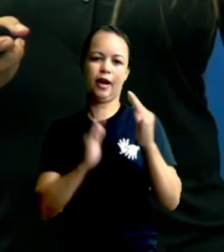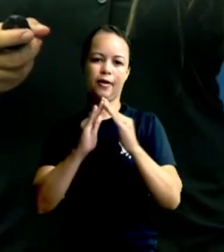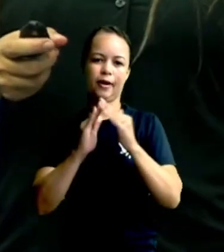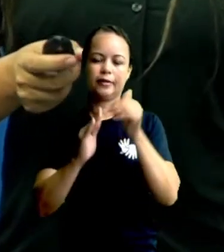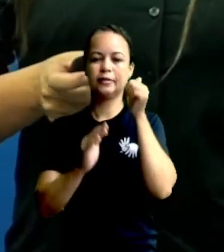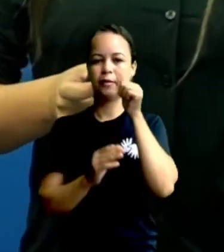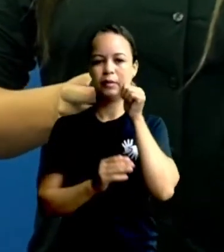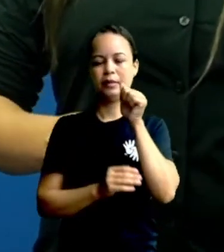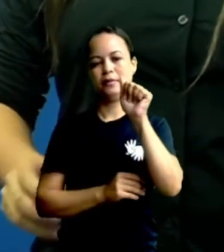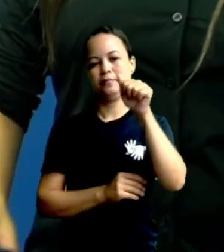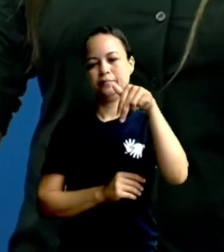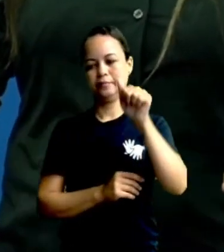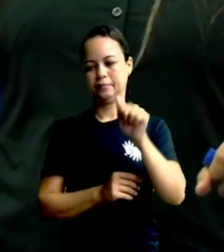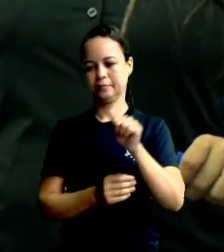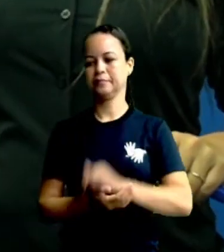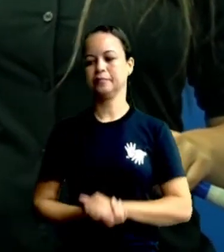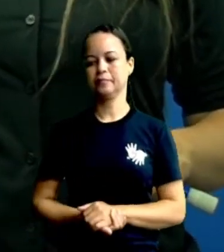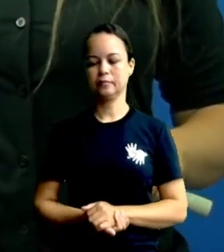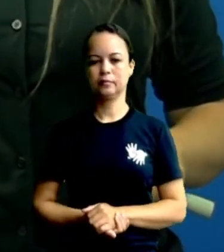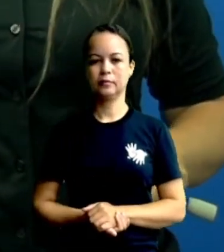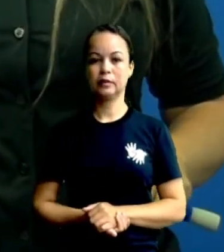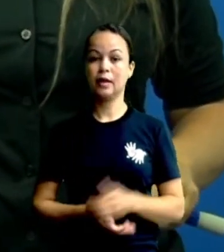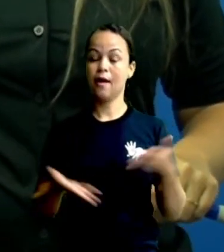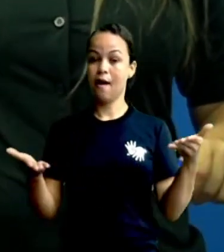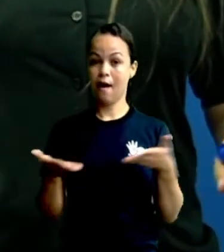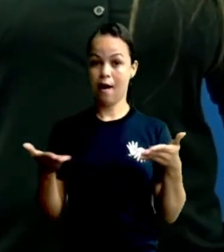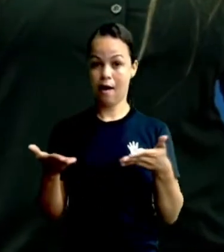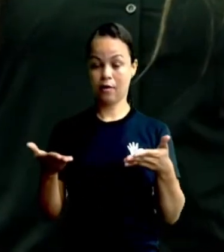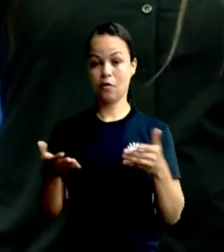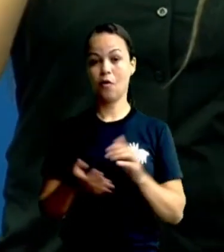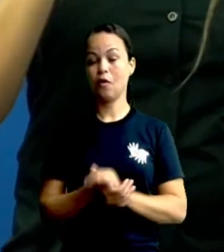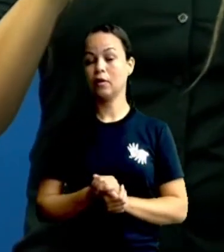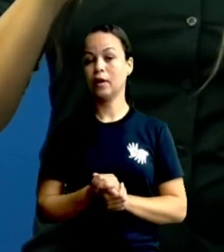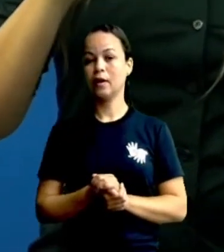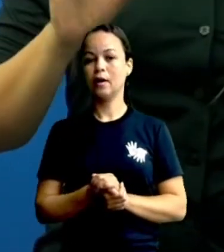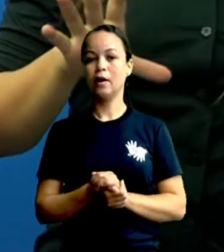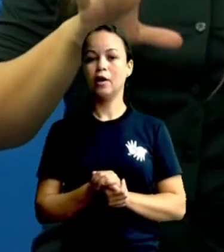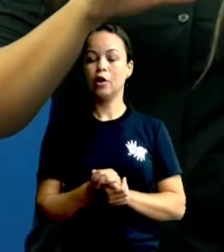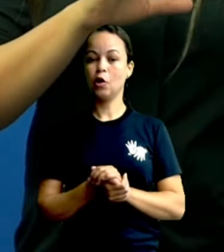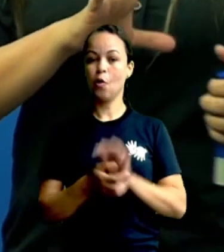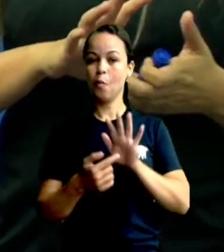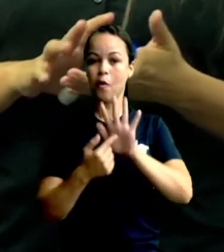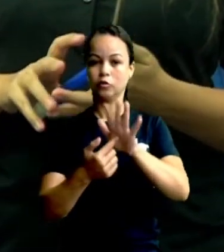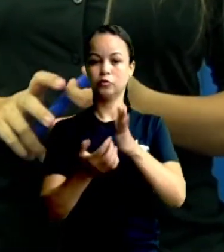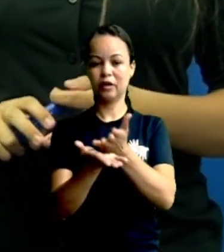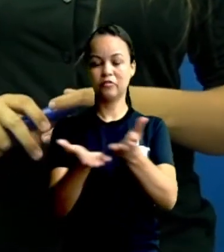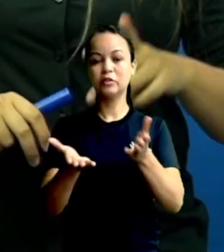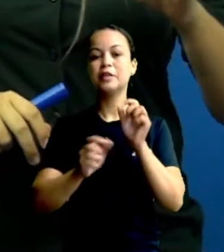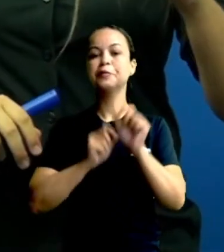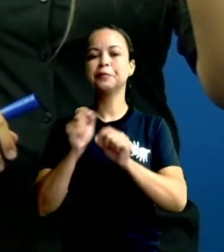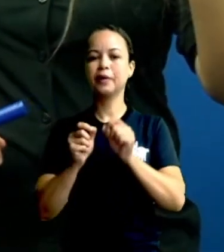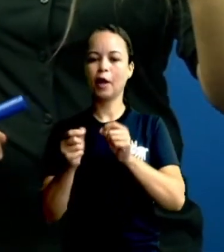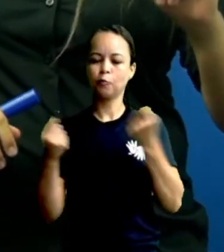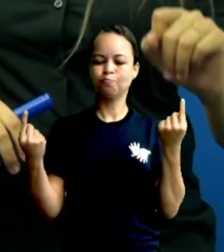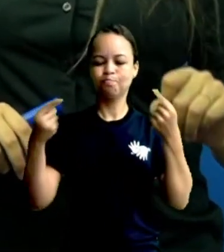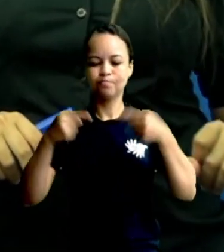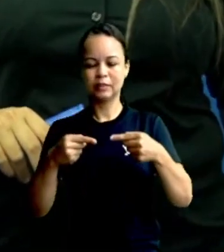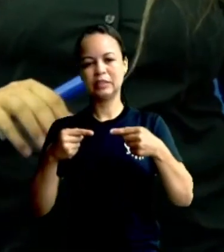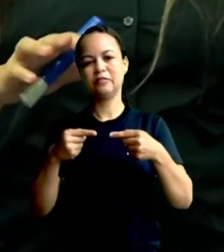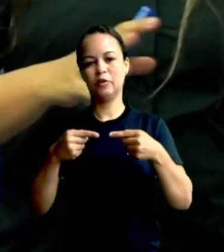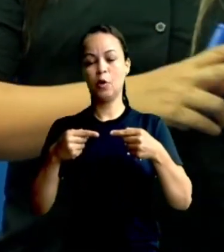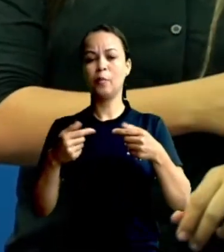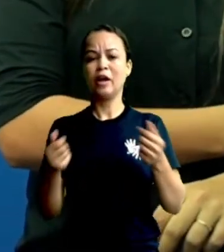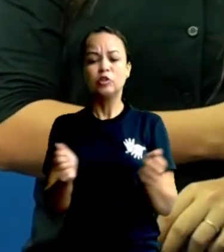E agora, eu trouxe para vocês um desafio para a gente fazer aí em casa, junto com